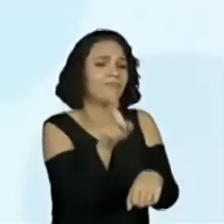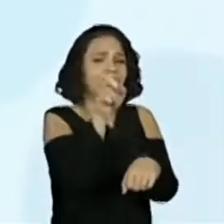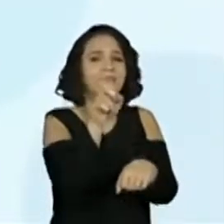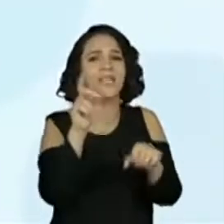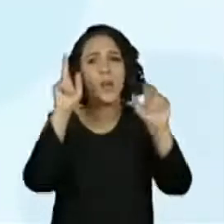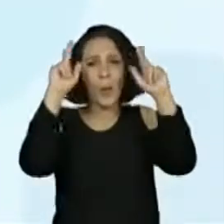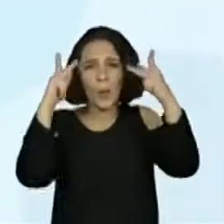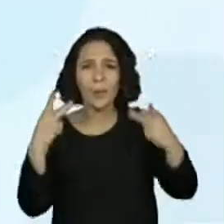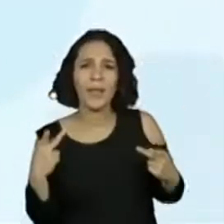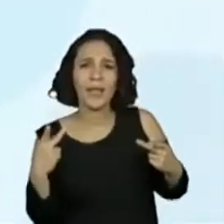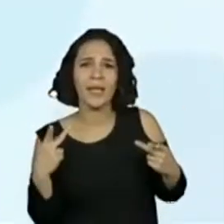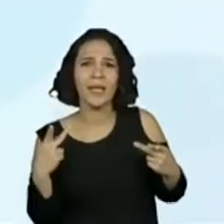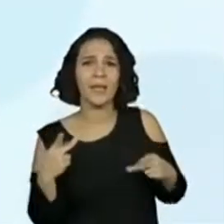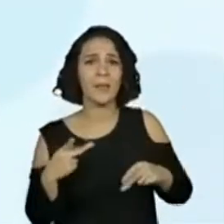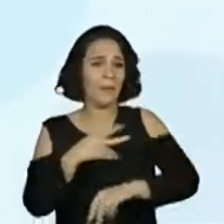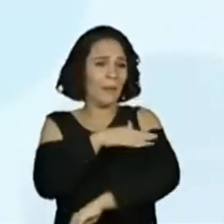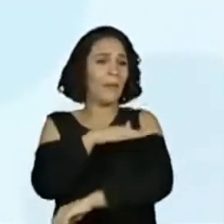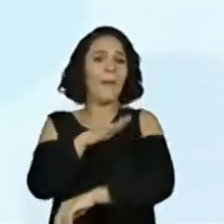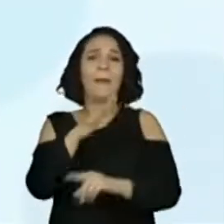humano numa praça.